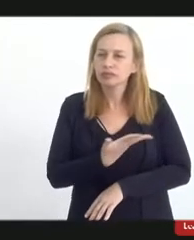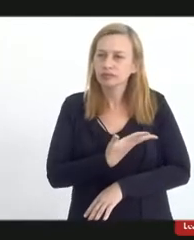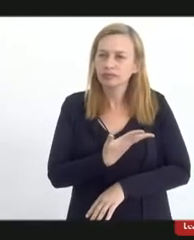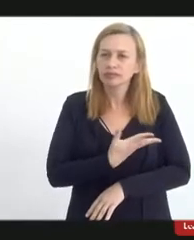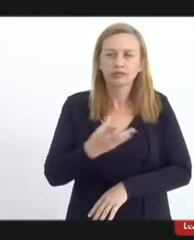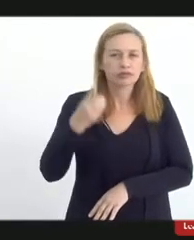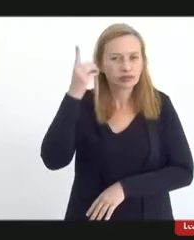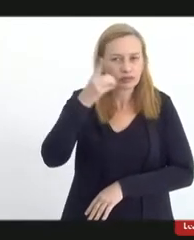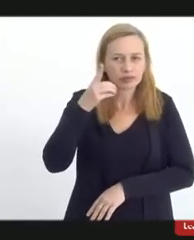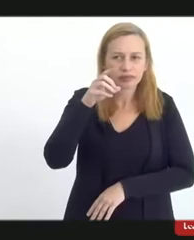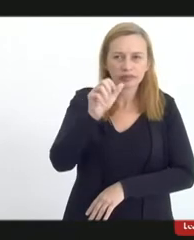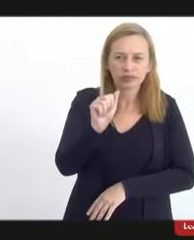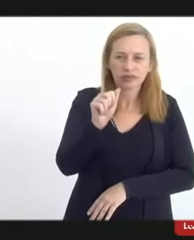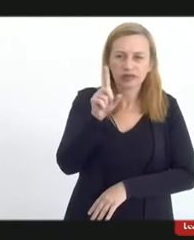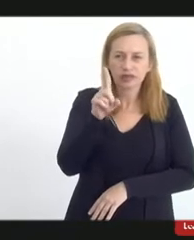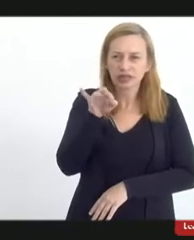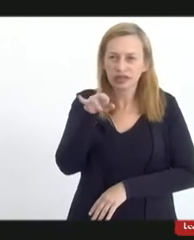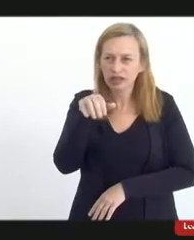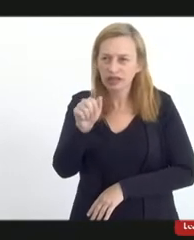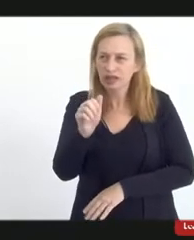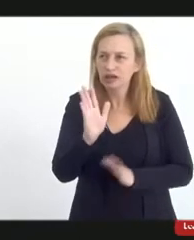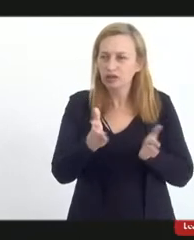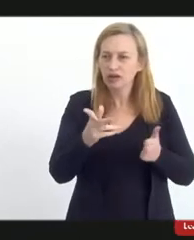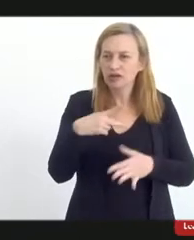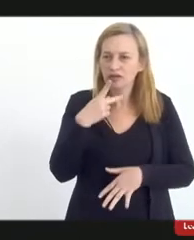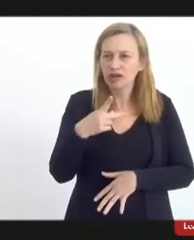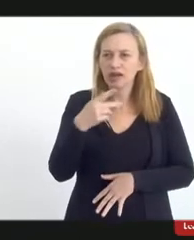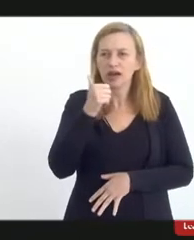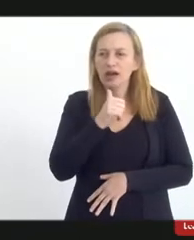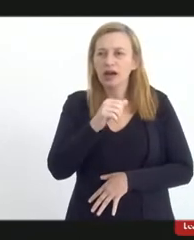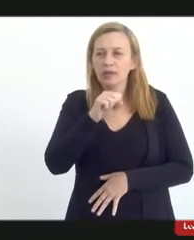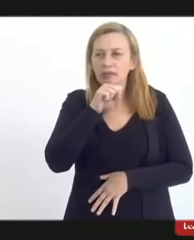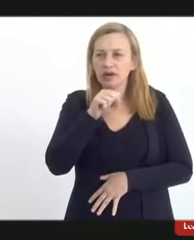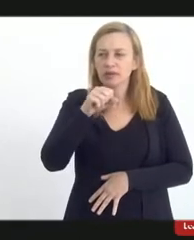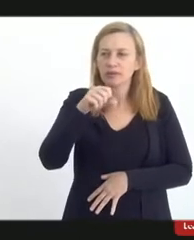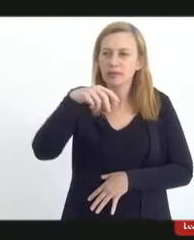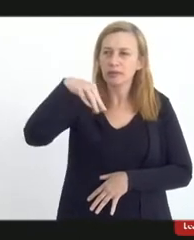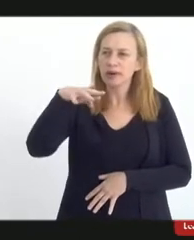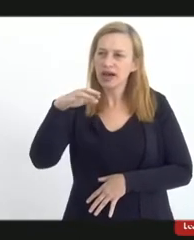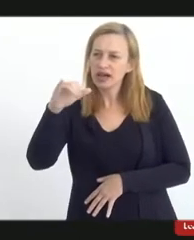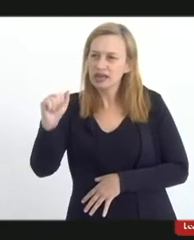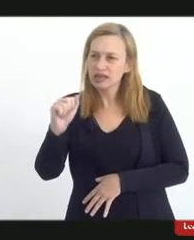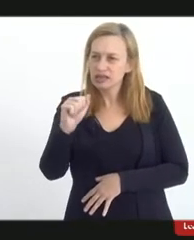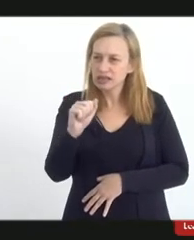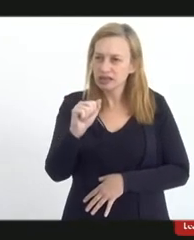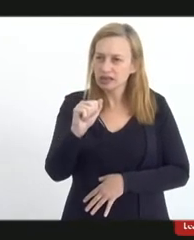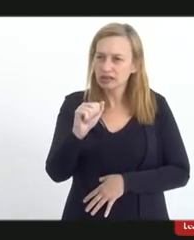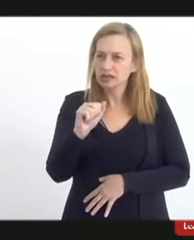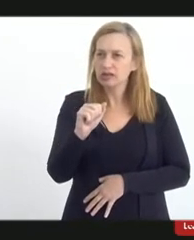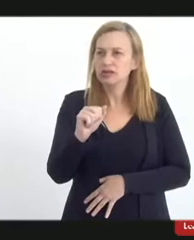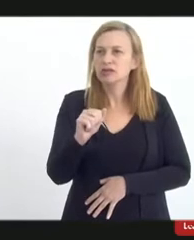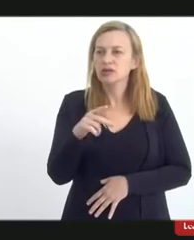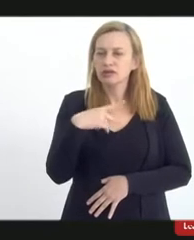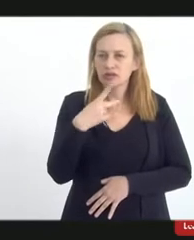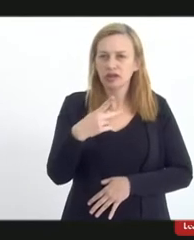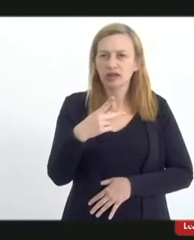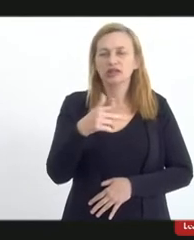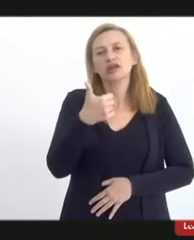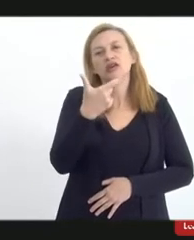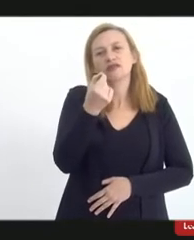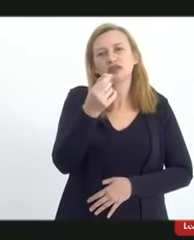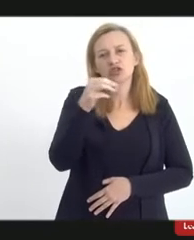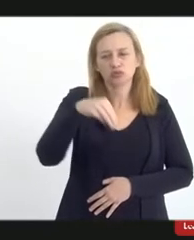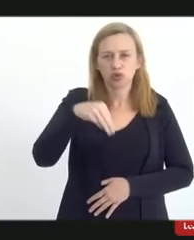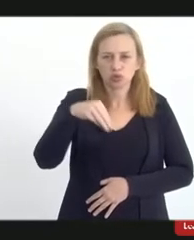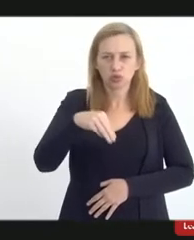Adriana Baltazar. Então, passa a palavra à mãe Márcia de Oiá para a sua manifestação. A senhora tem 20